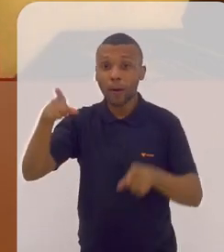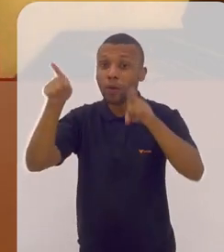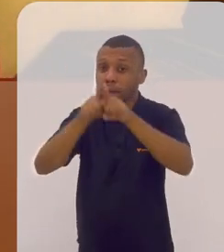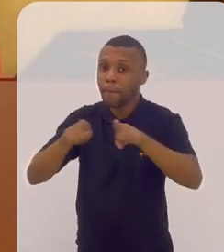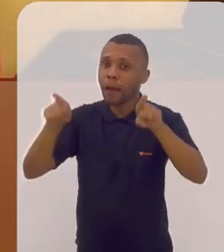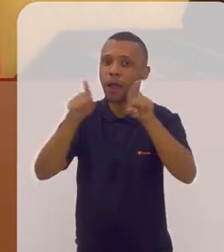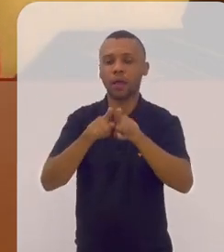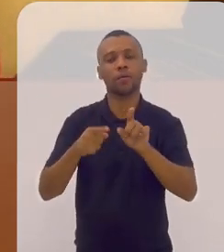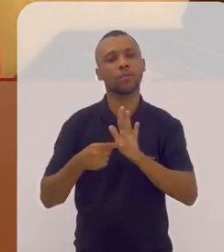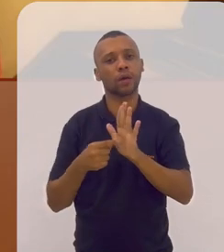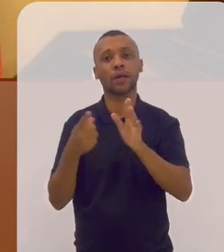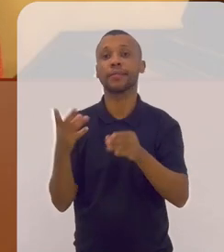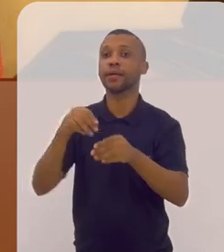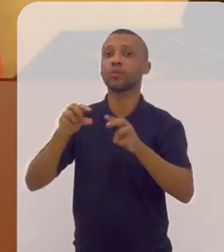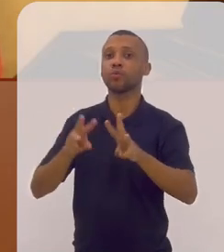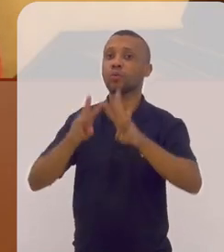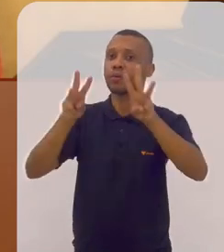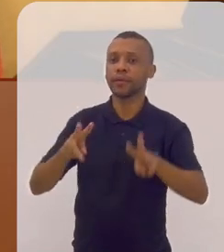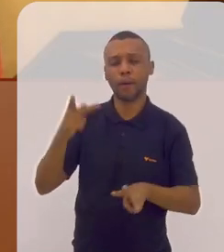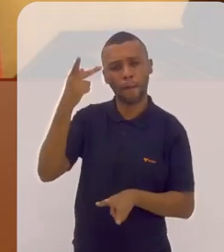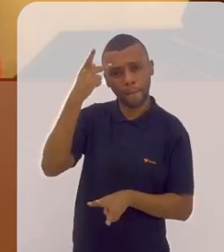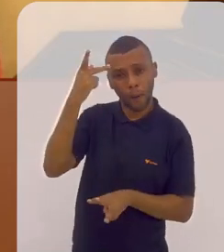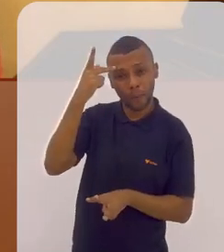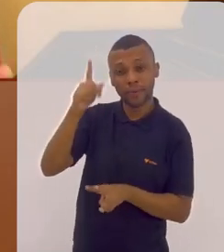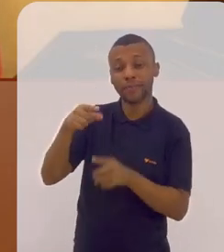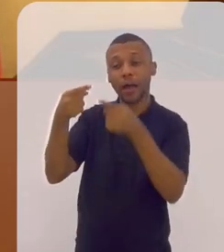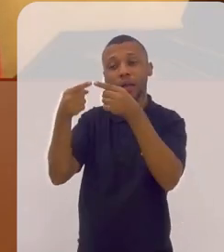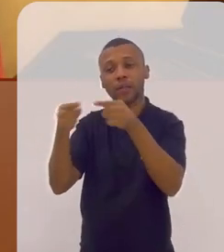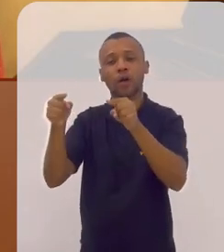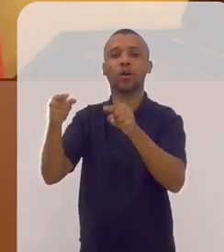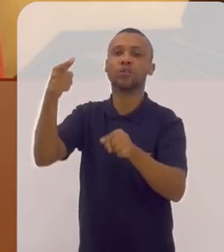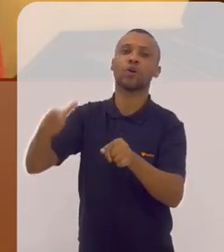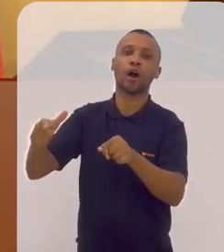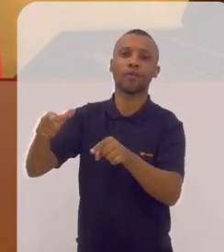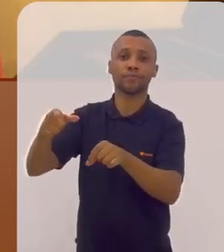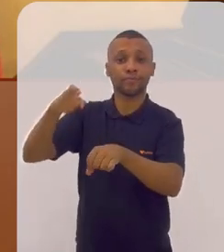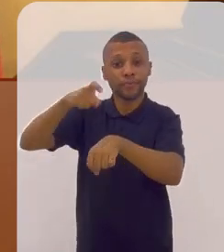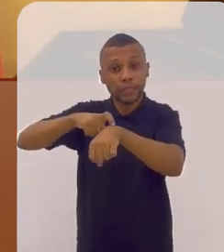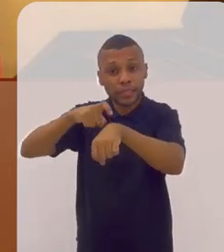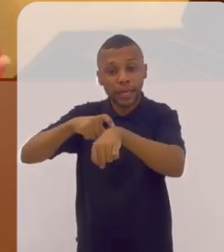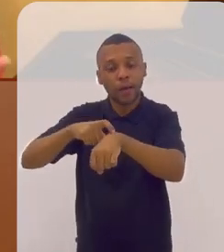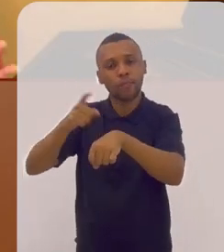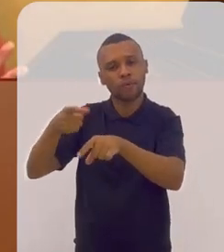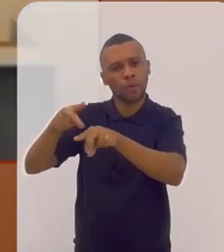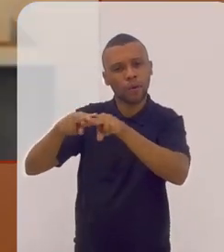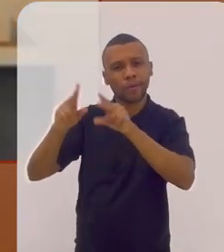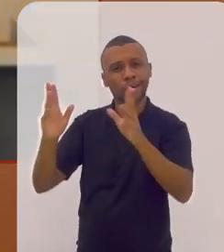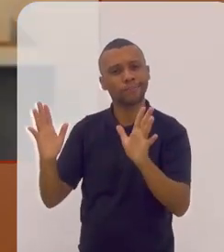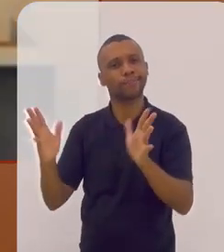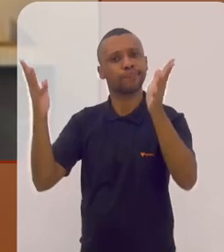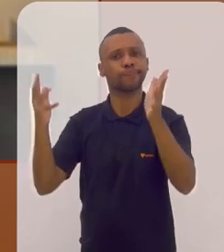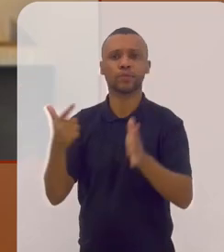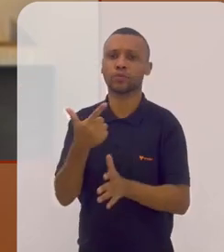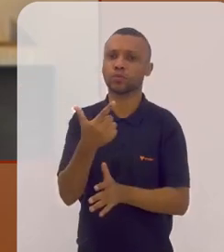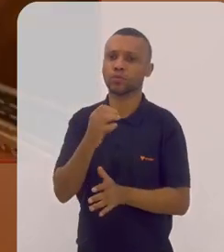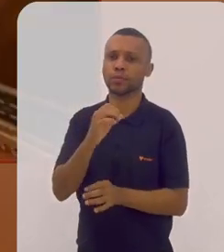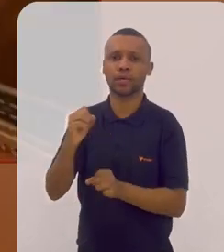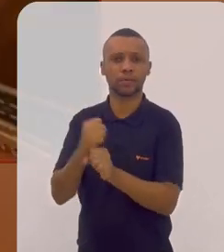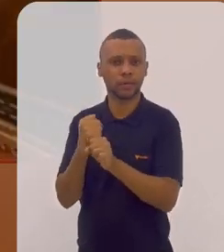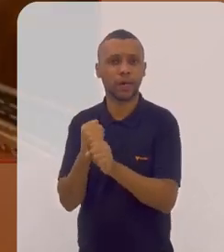Paulo faremos também no Museu Paulista que está sendo inaugurado a tempo aí das 200 anos